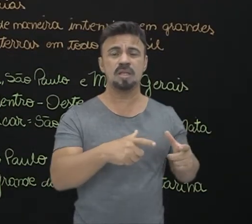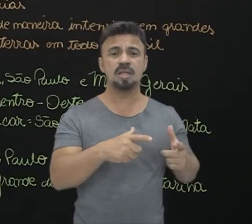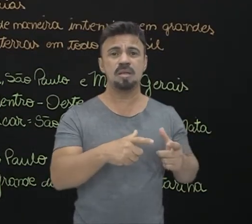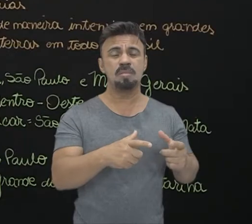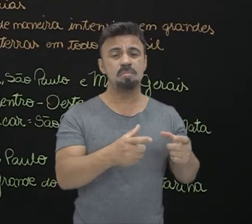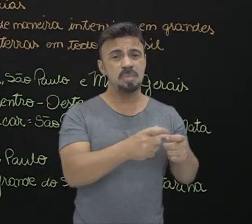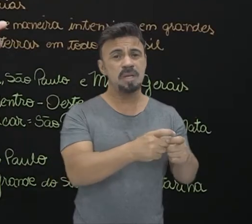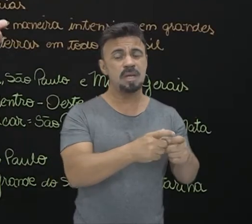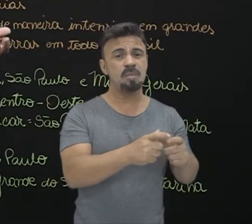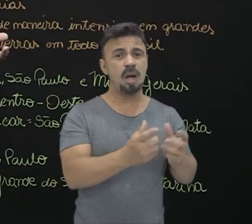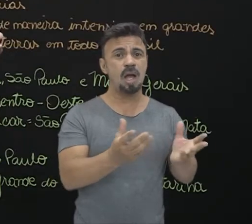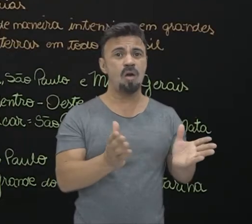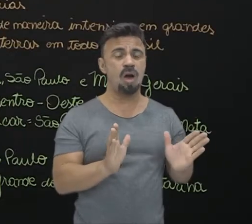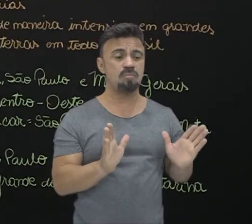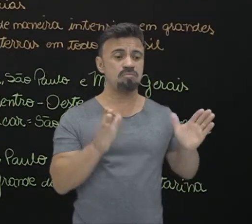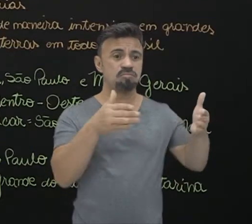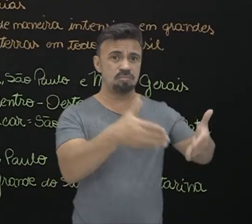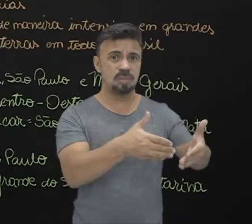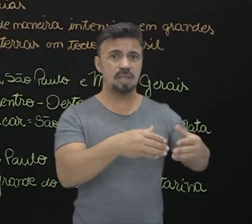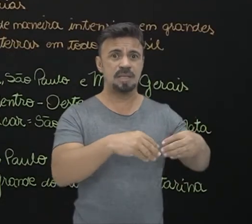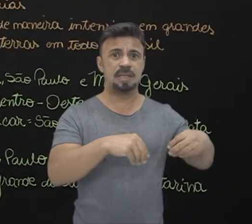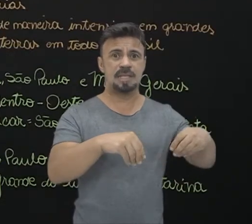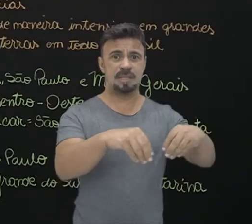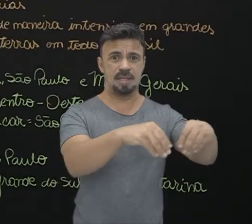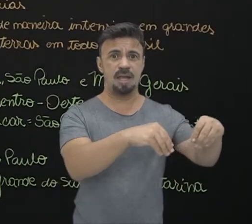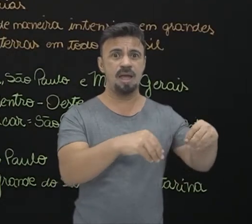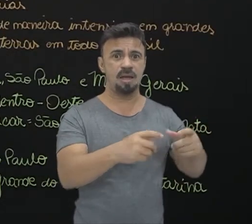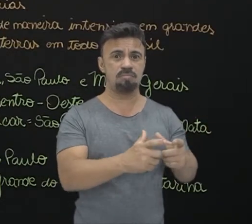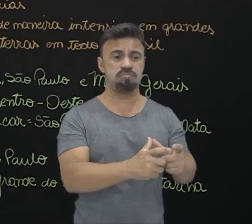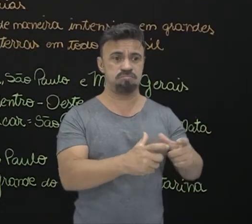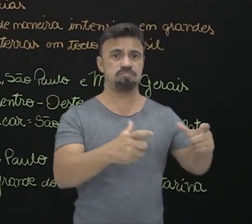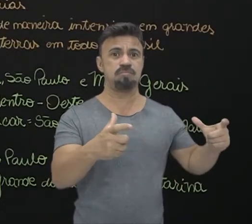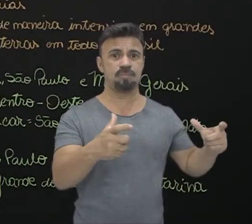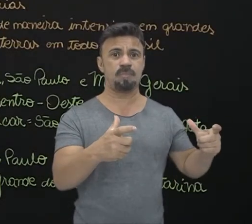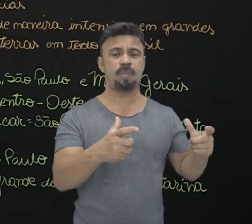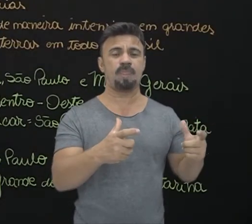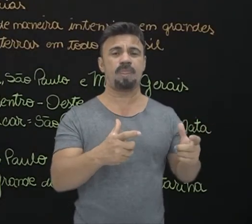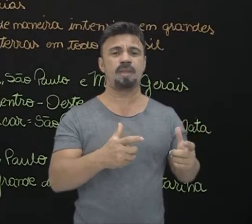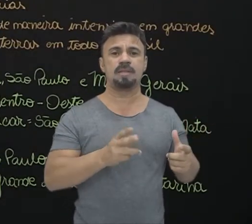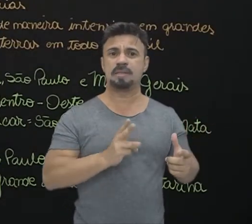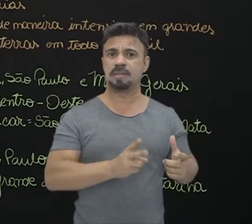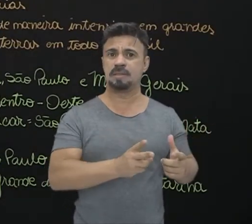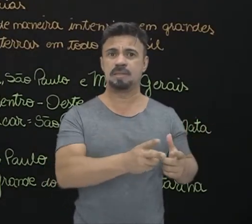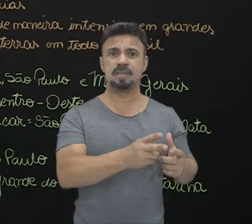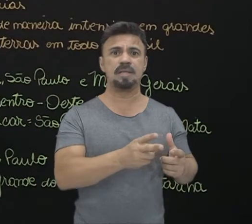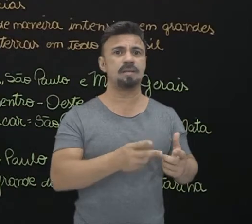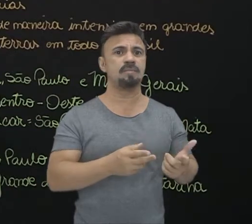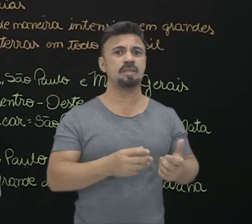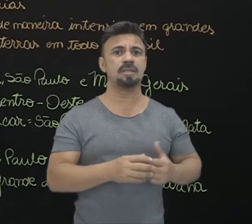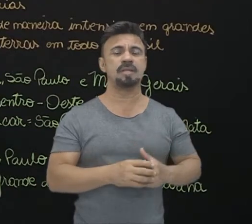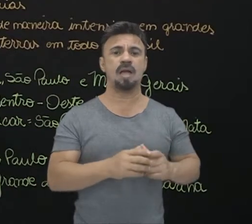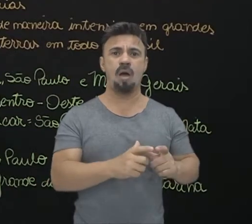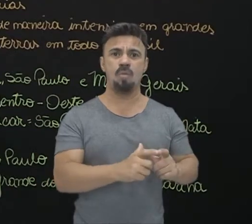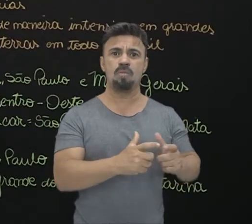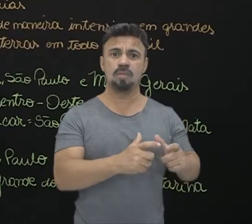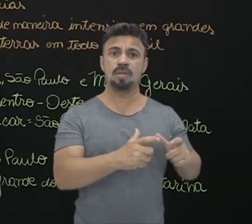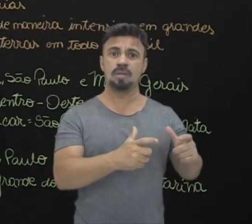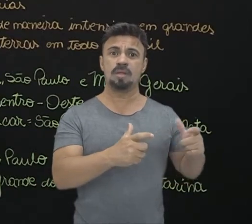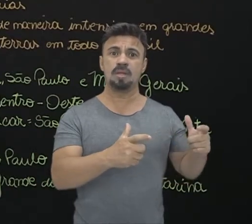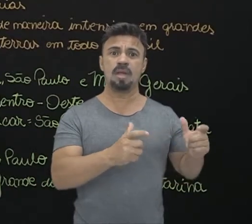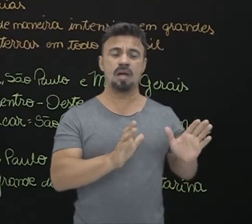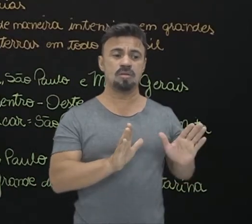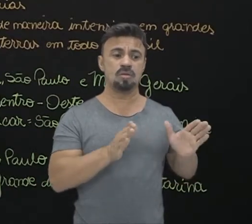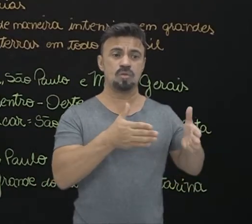maior concentração dessas terras. E elas permanecem nessa constância de aumentar e